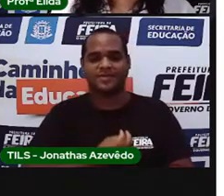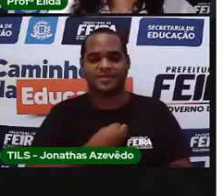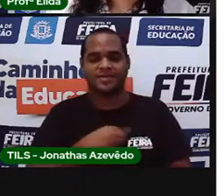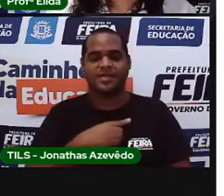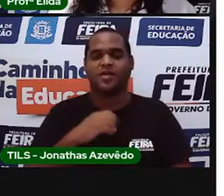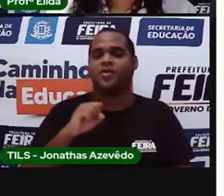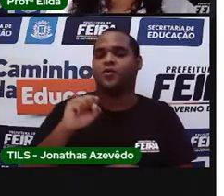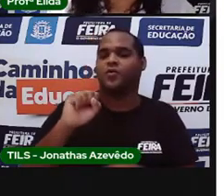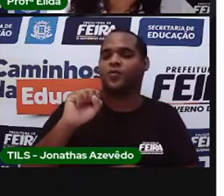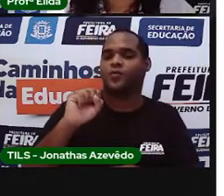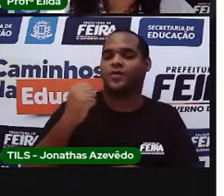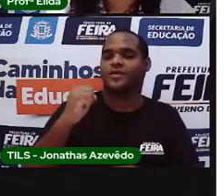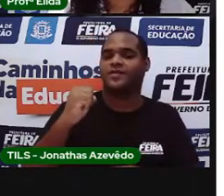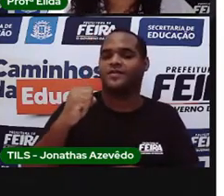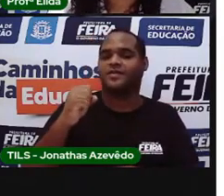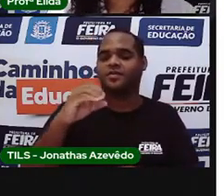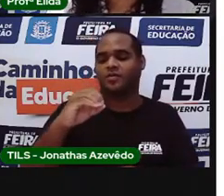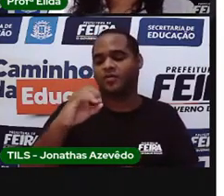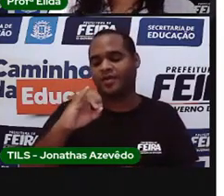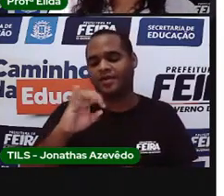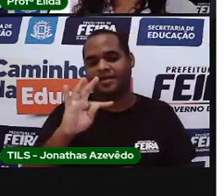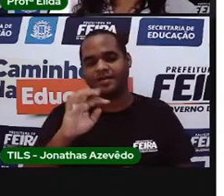oitavo.